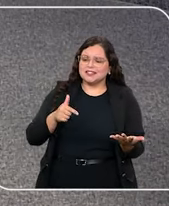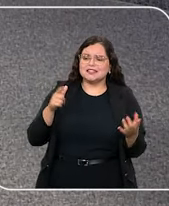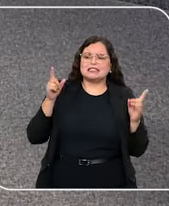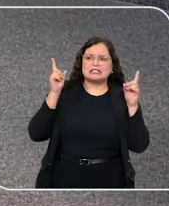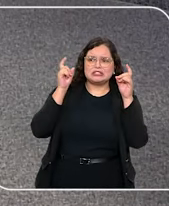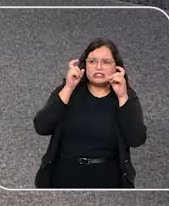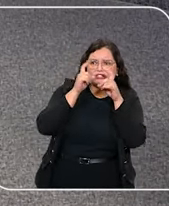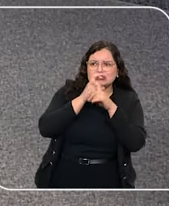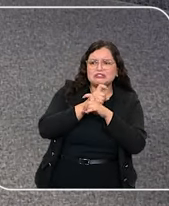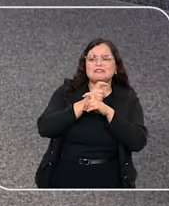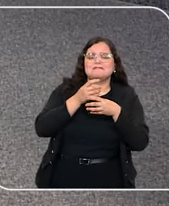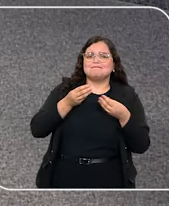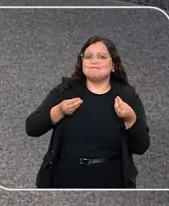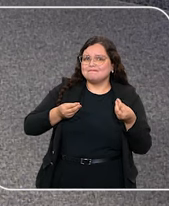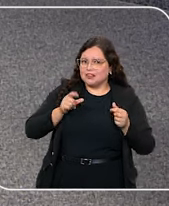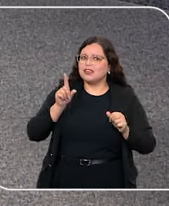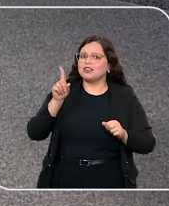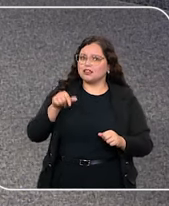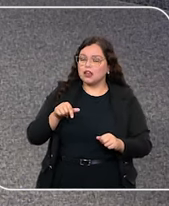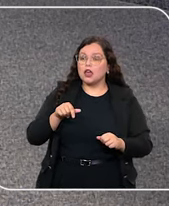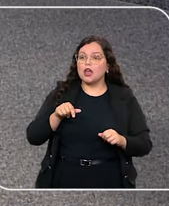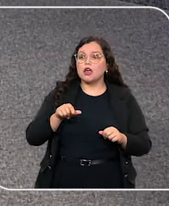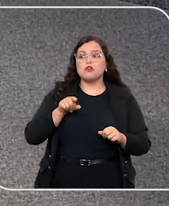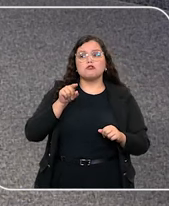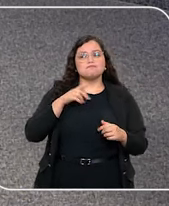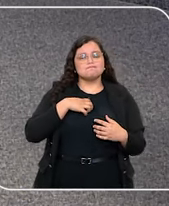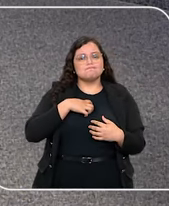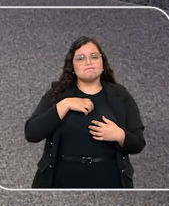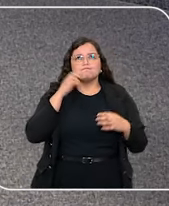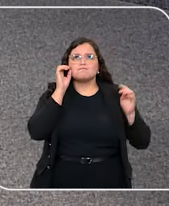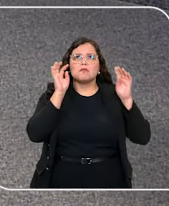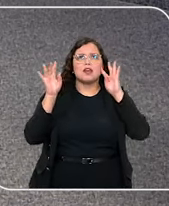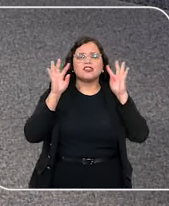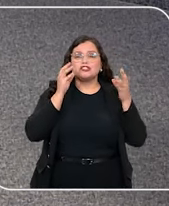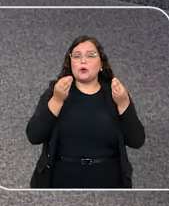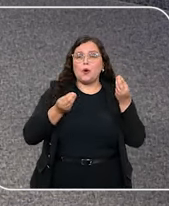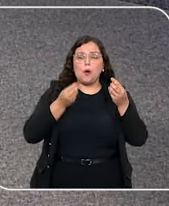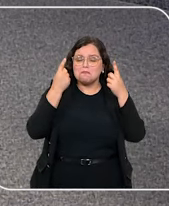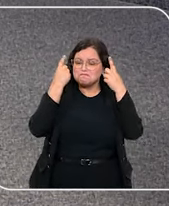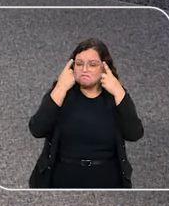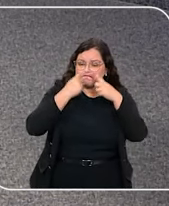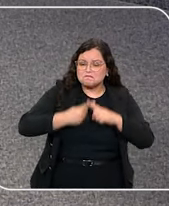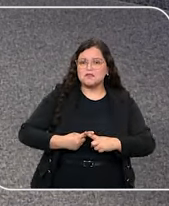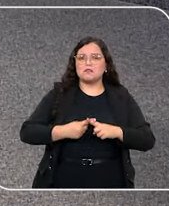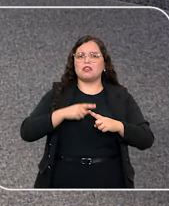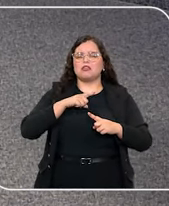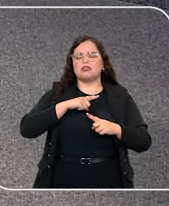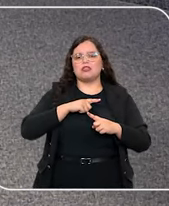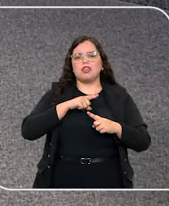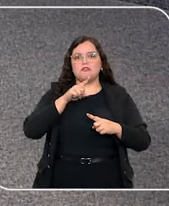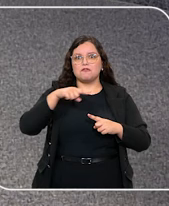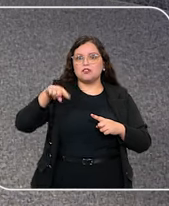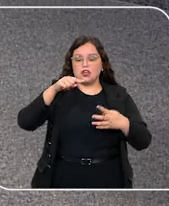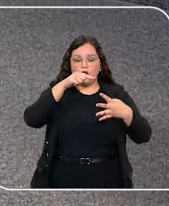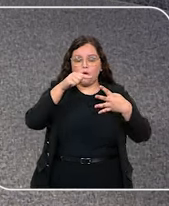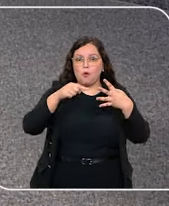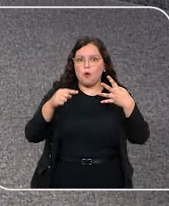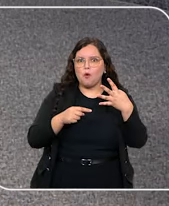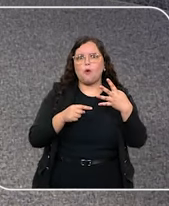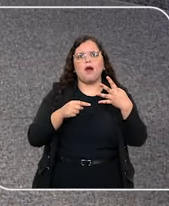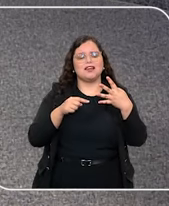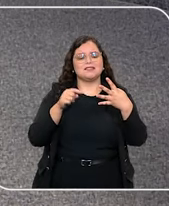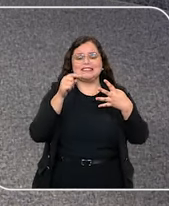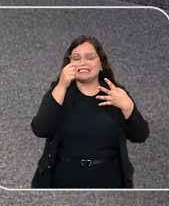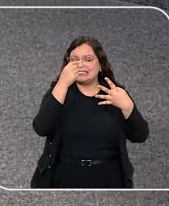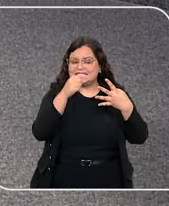complexo e bem delicado, não é? E eu imagino como foi desafiador fazer esses quatro